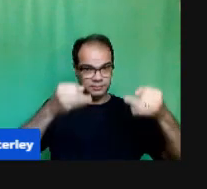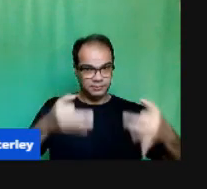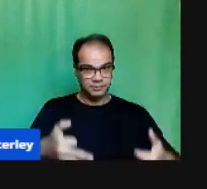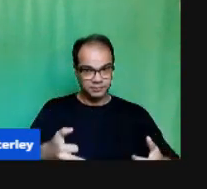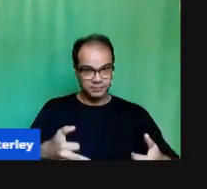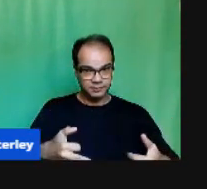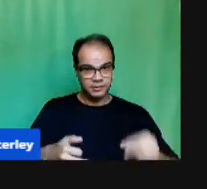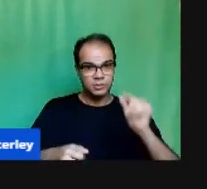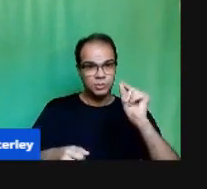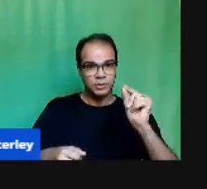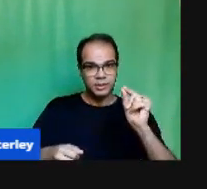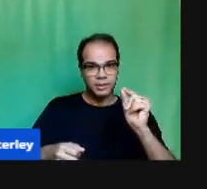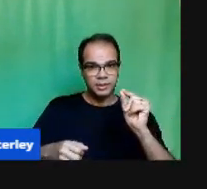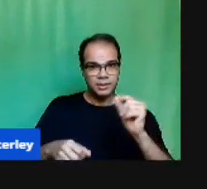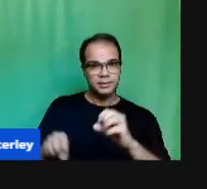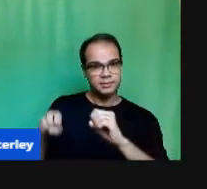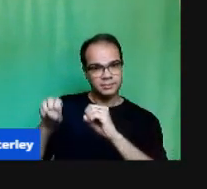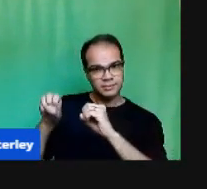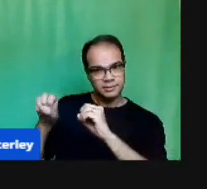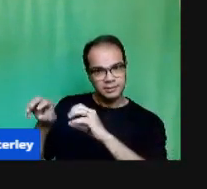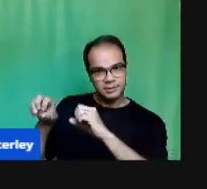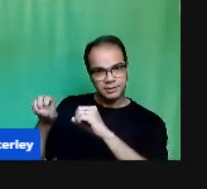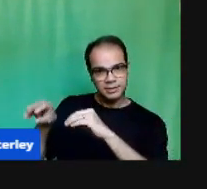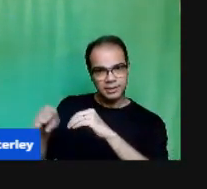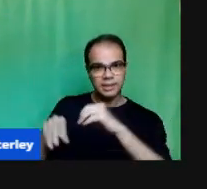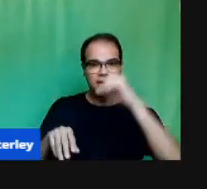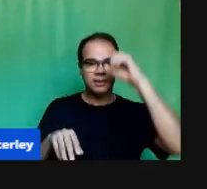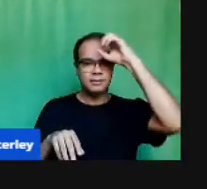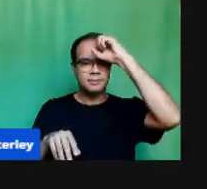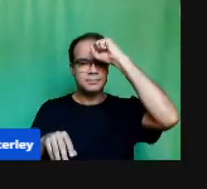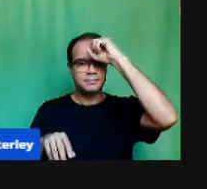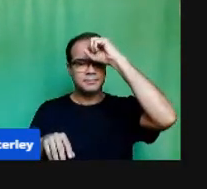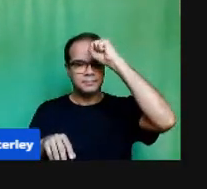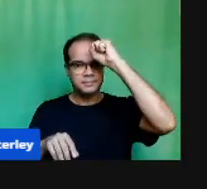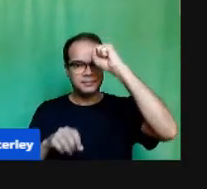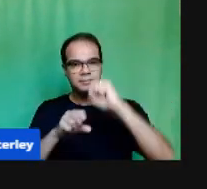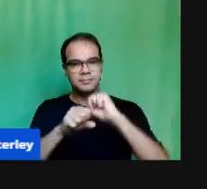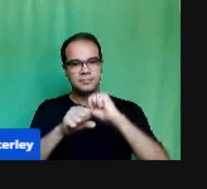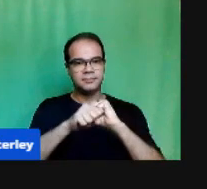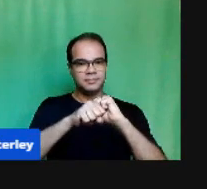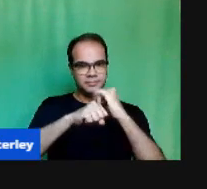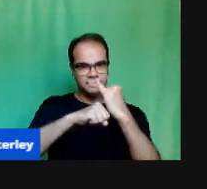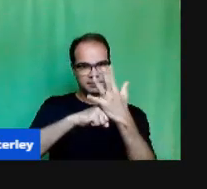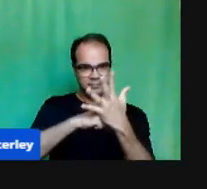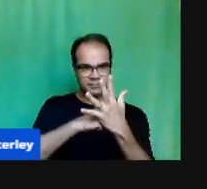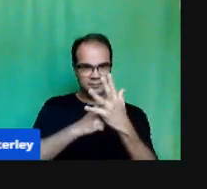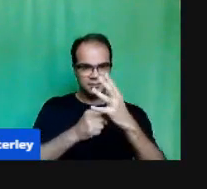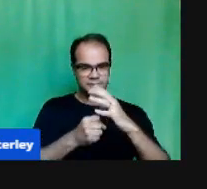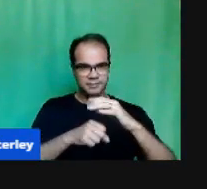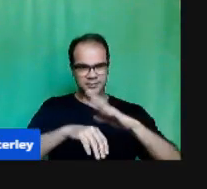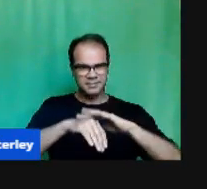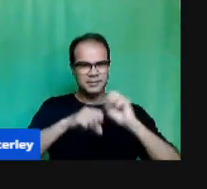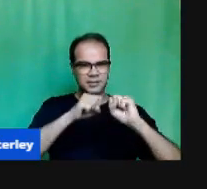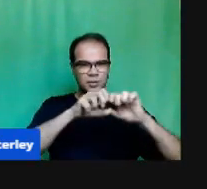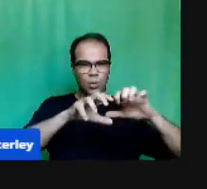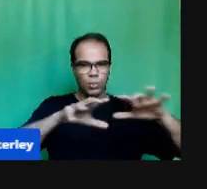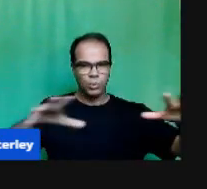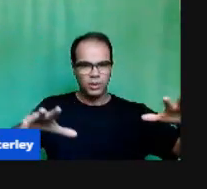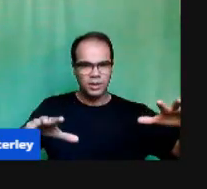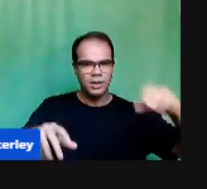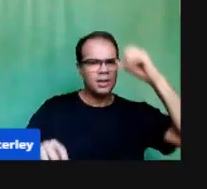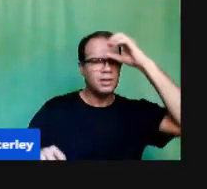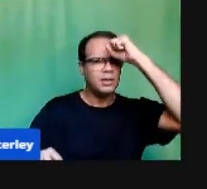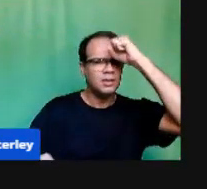Versus Aprendizagem São Algumas Das perguntas Que nós Nos fazemos Cotidianamente